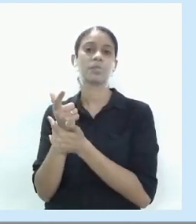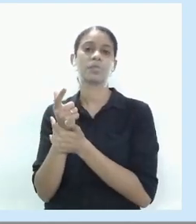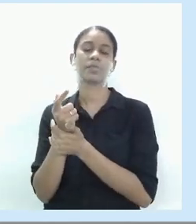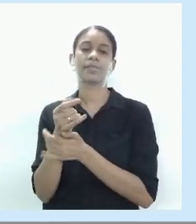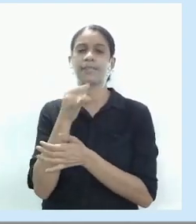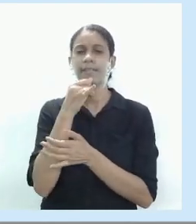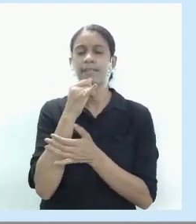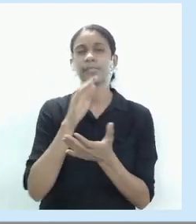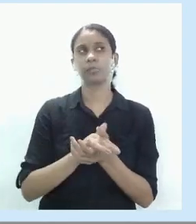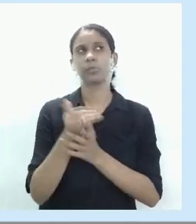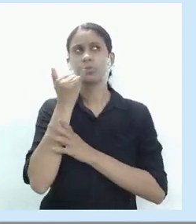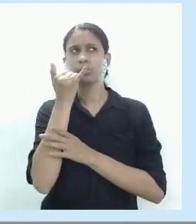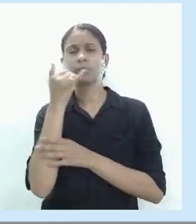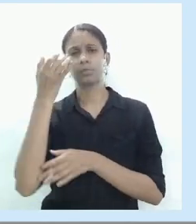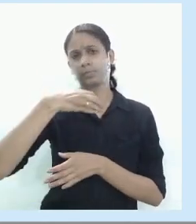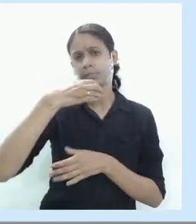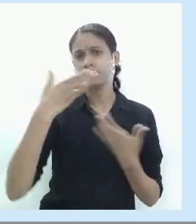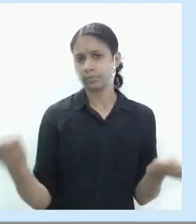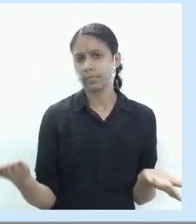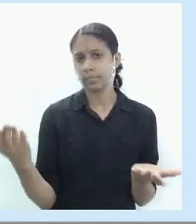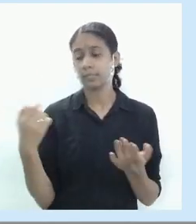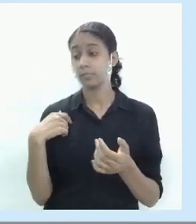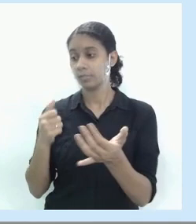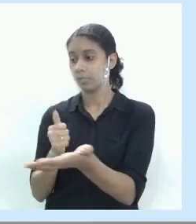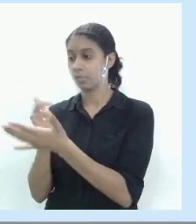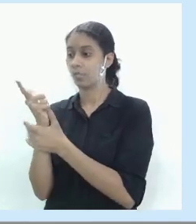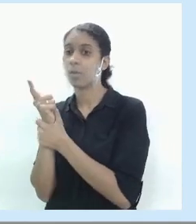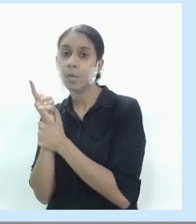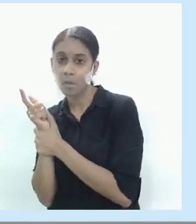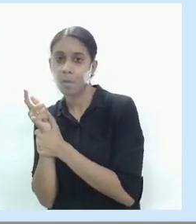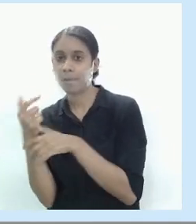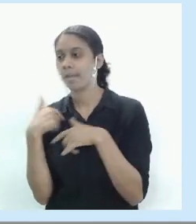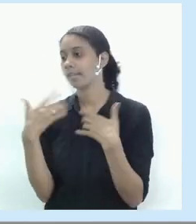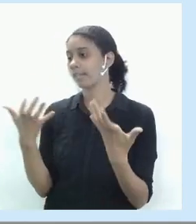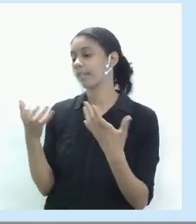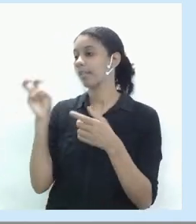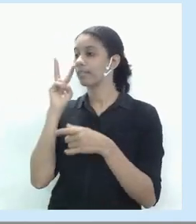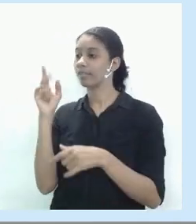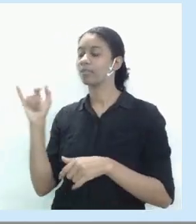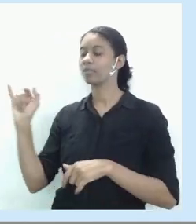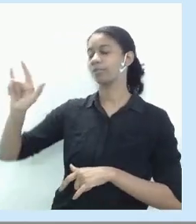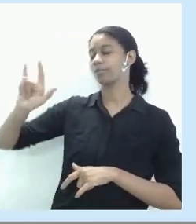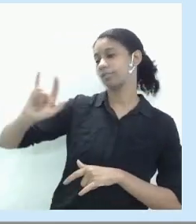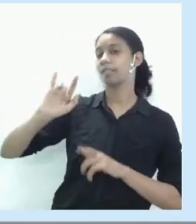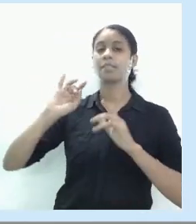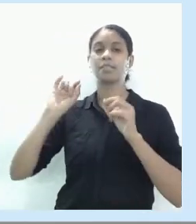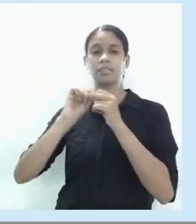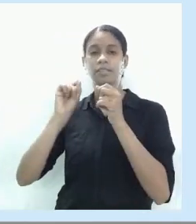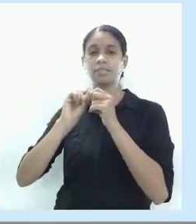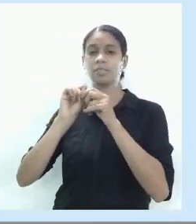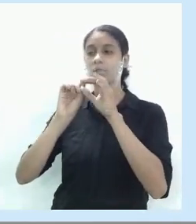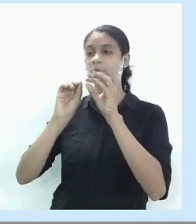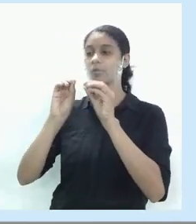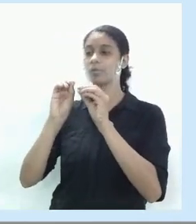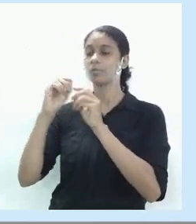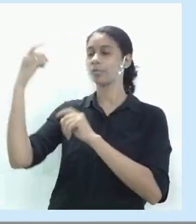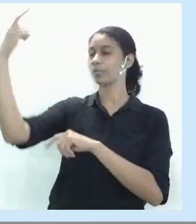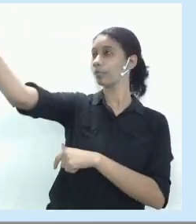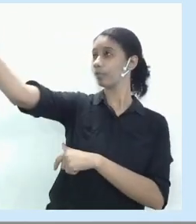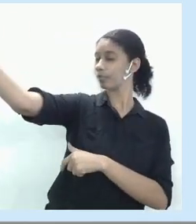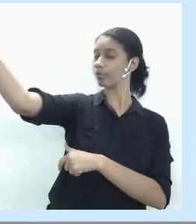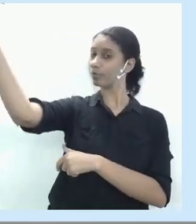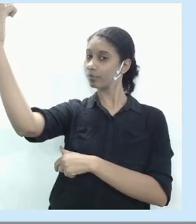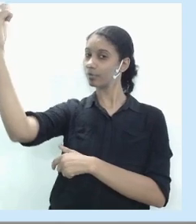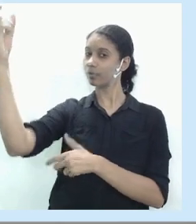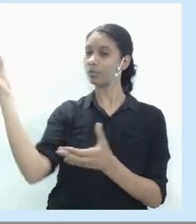você compra o seu celular, fica todo abestalhado e abestalhado com o celular, tirando o selfie de biquinho, aquela coisa toda, publicando nas redes